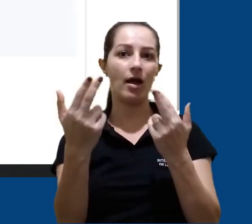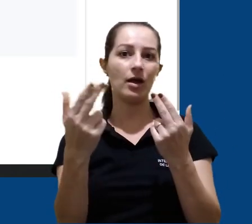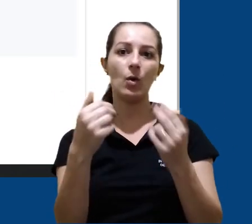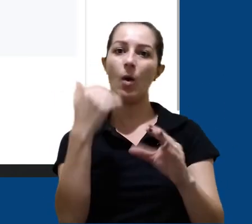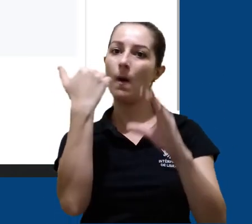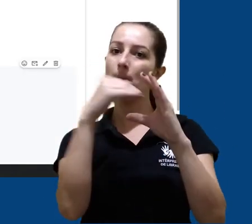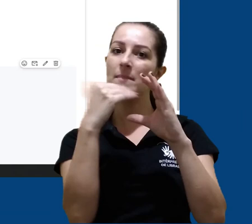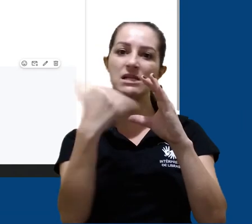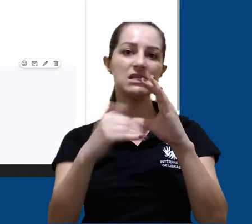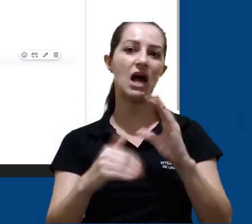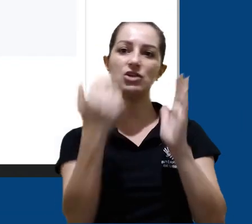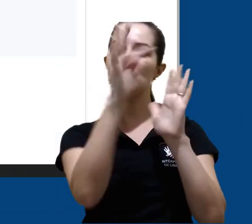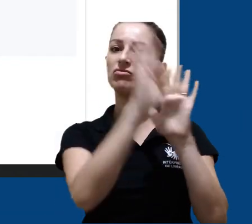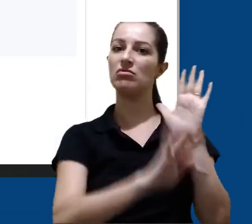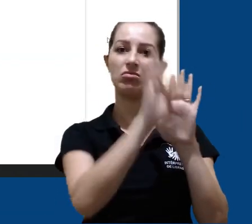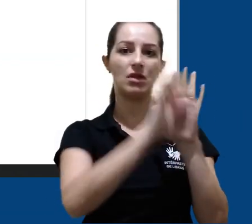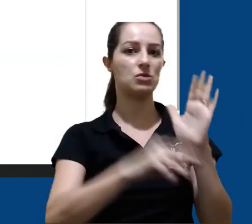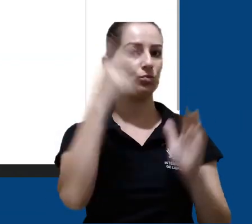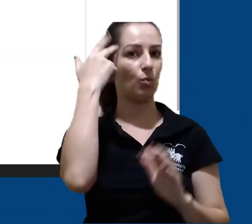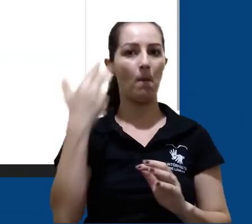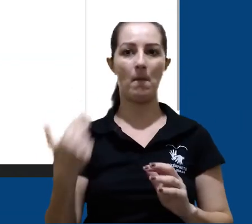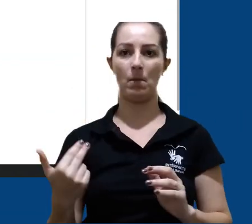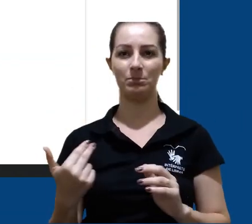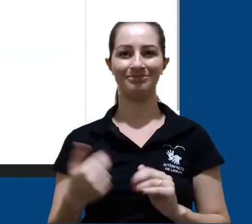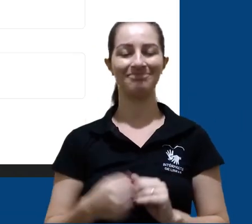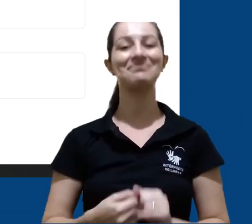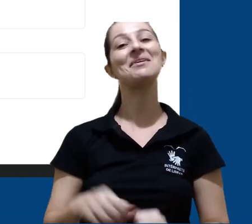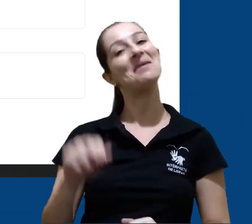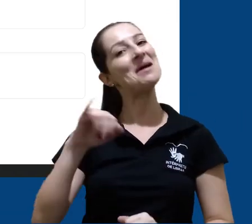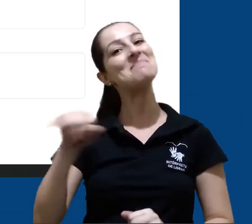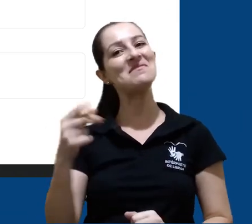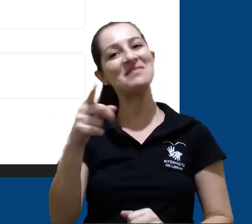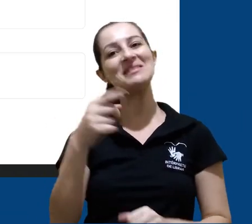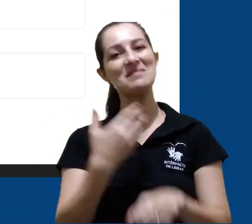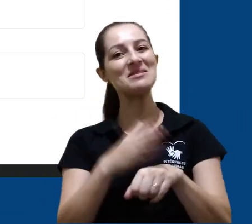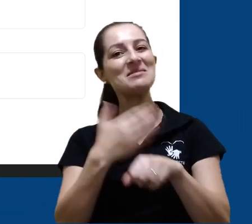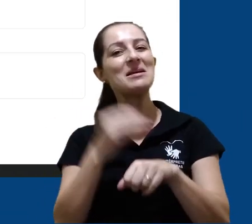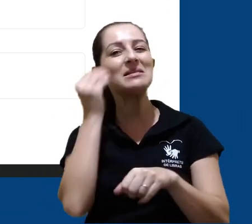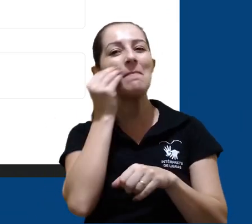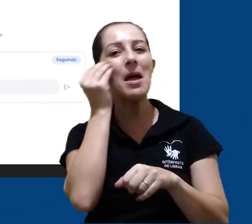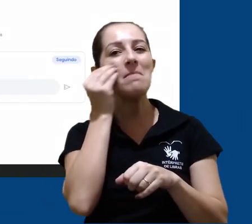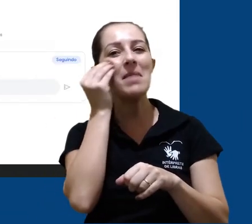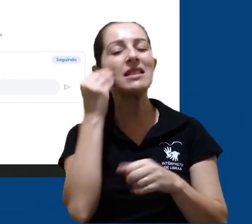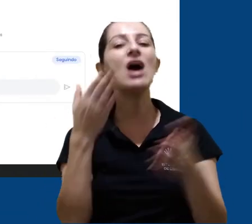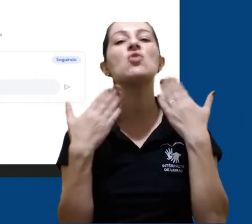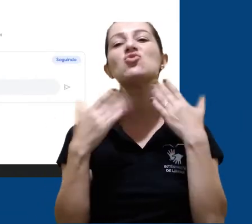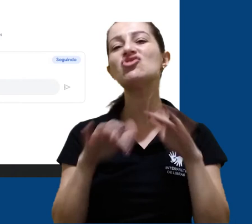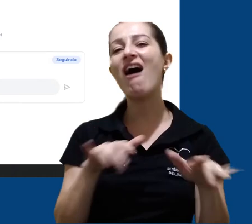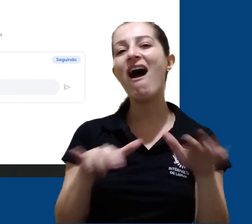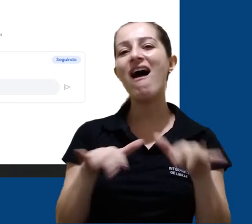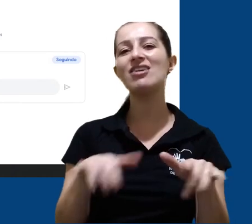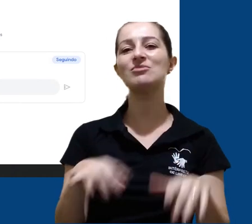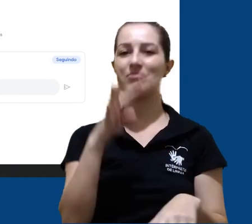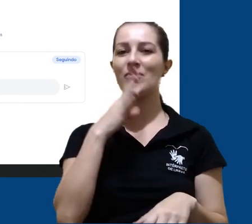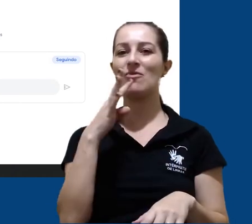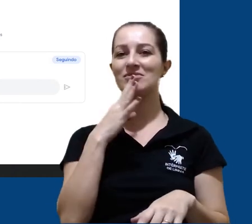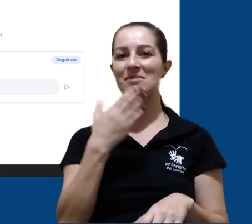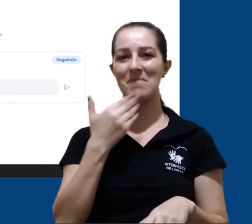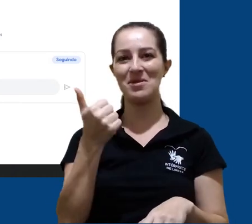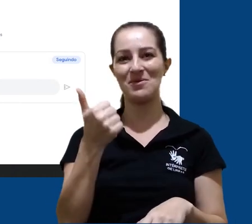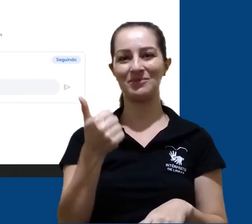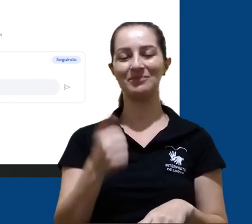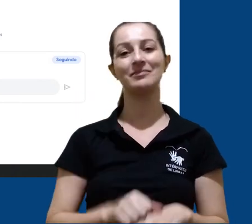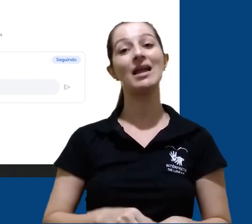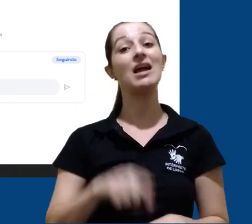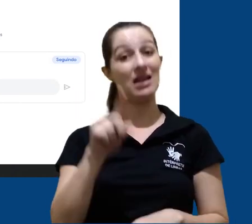da mesma forma que as mensagens de texto que estamos trocando. Aproveite para experimentar o Google Chat e se familiarizar